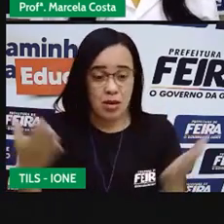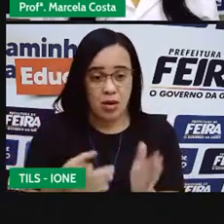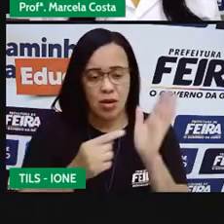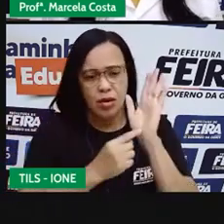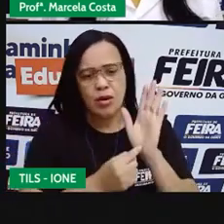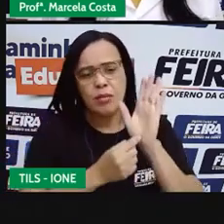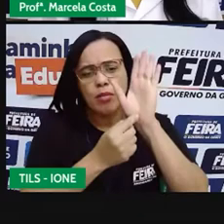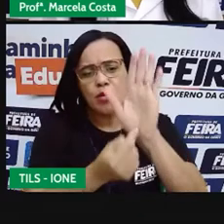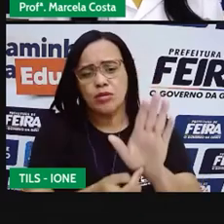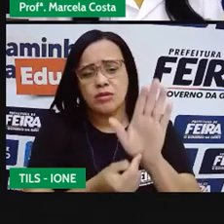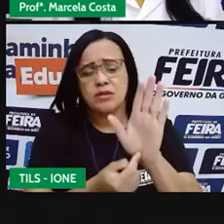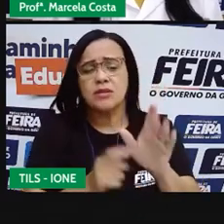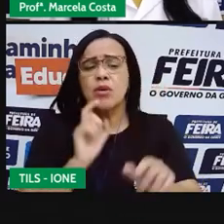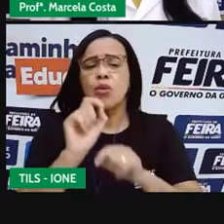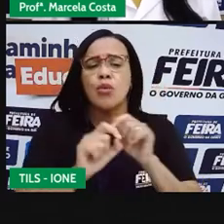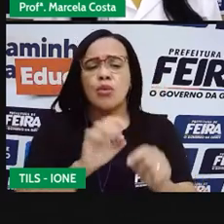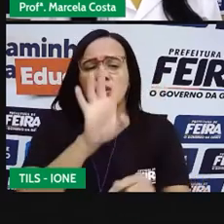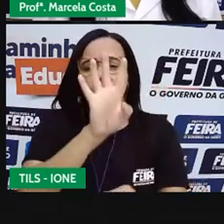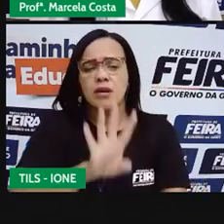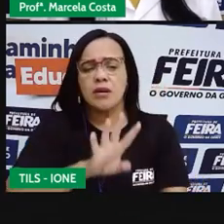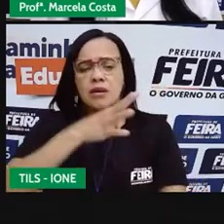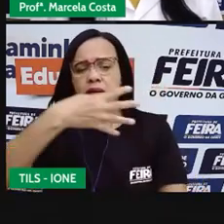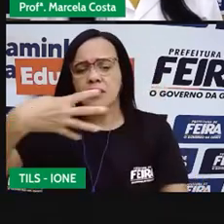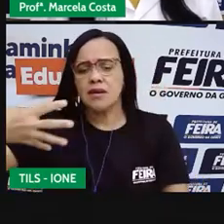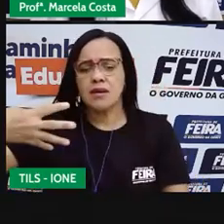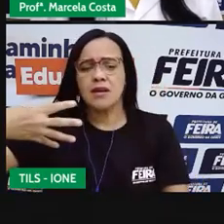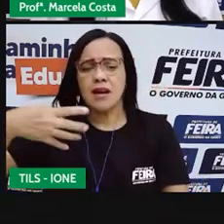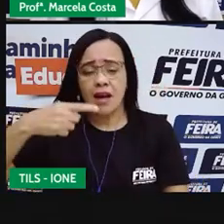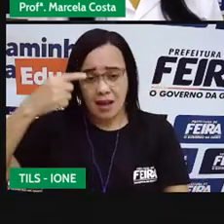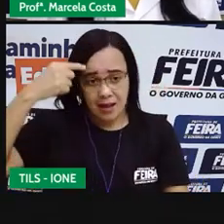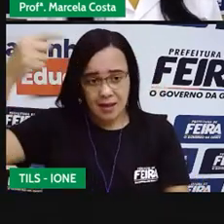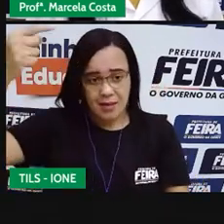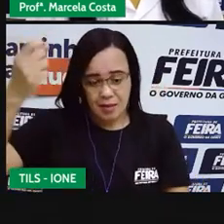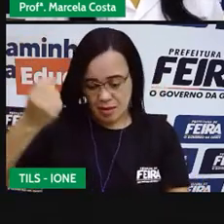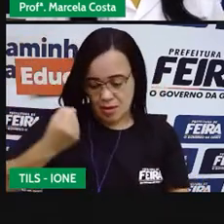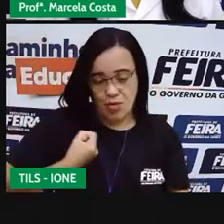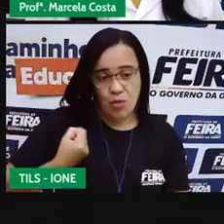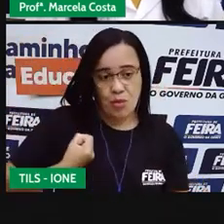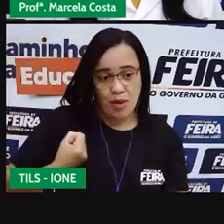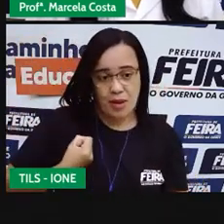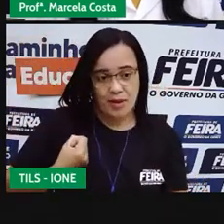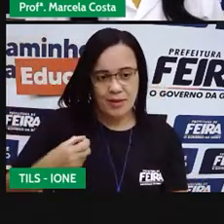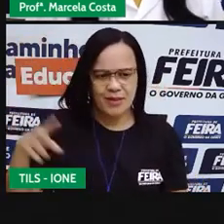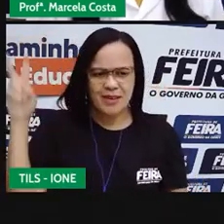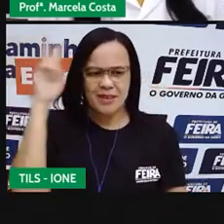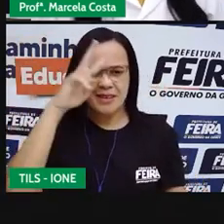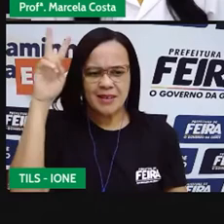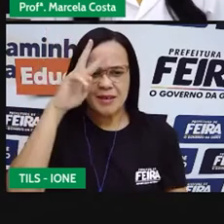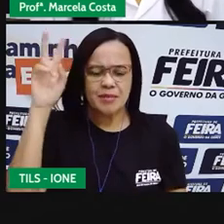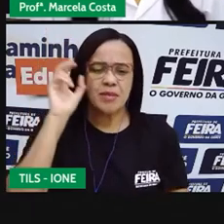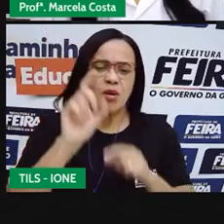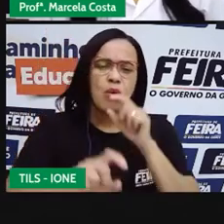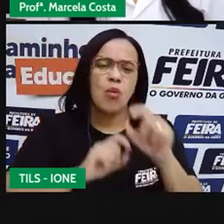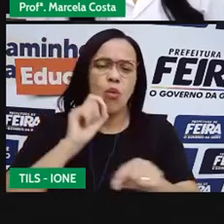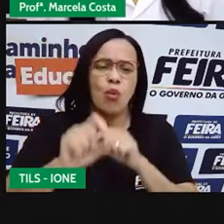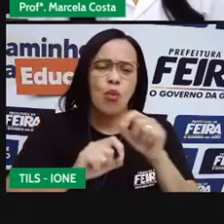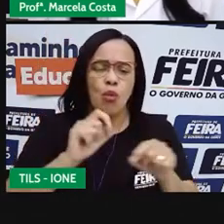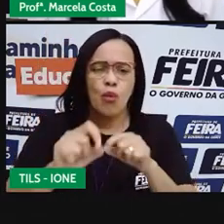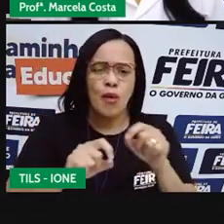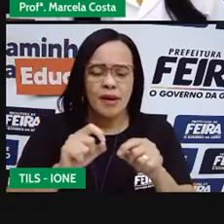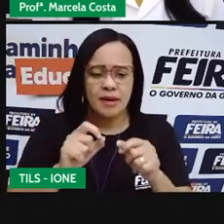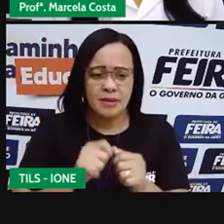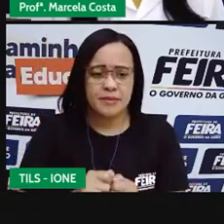exemplo de uma tabela que foi feita com os resultados lembrando que aqui nós